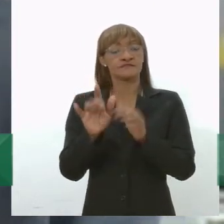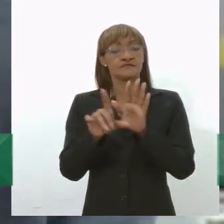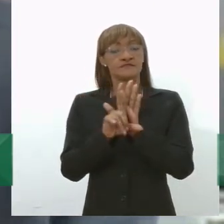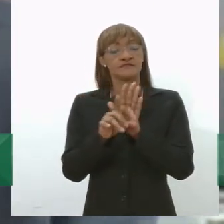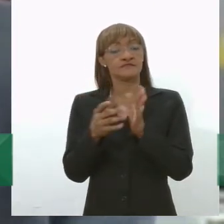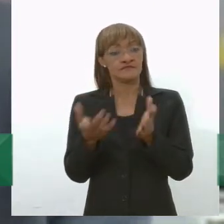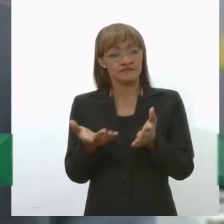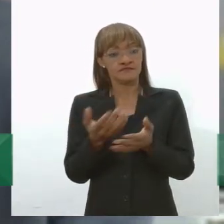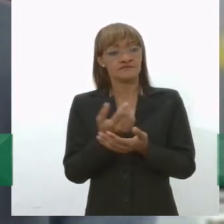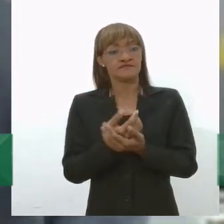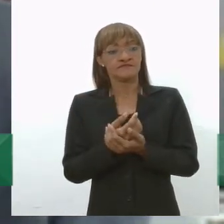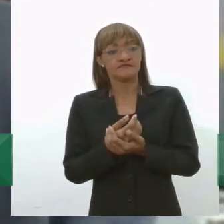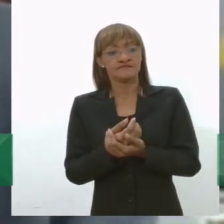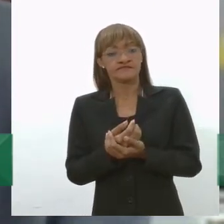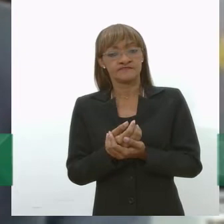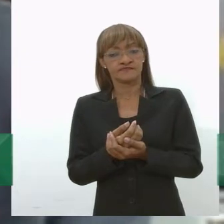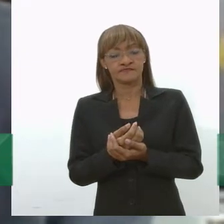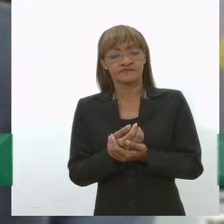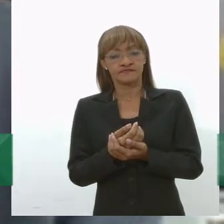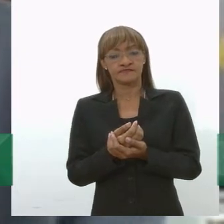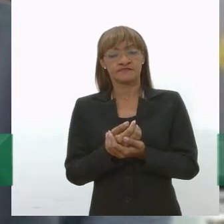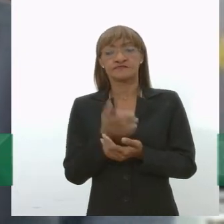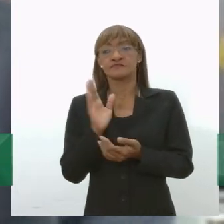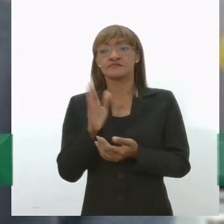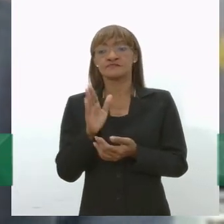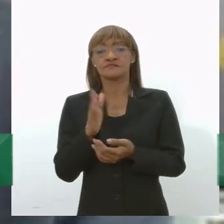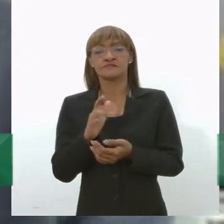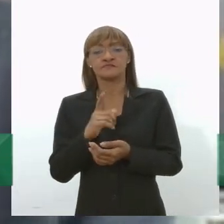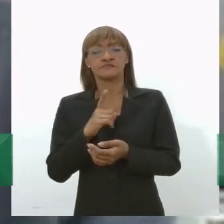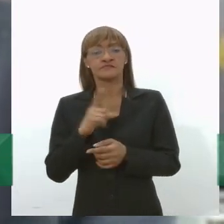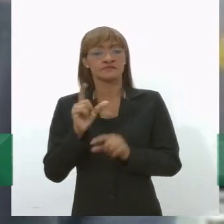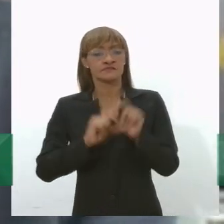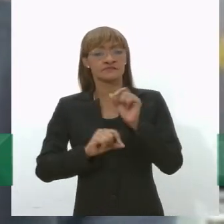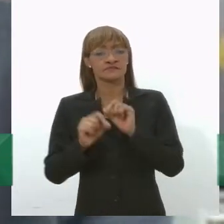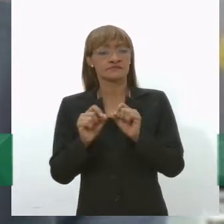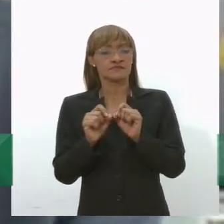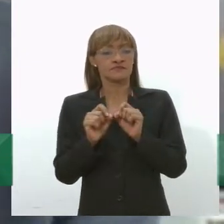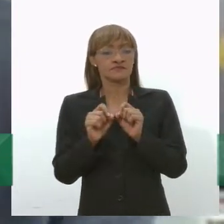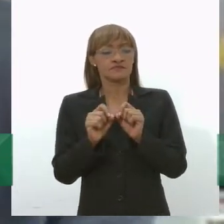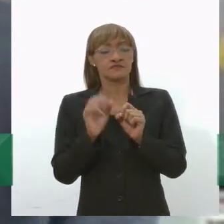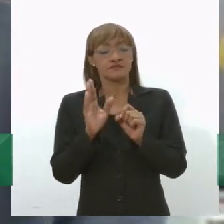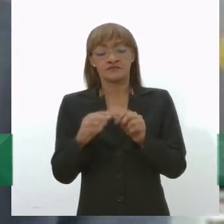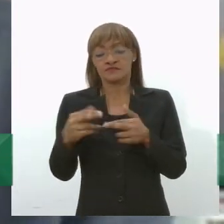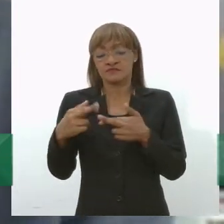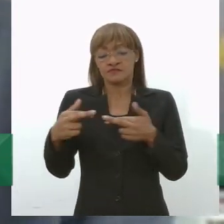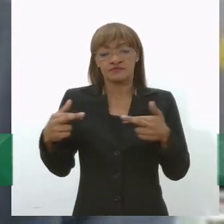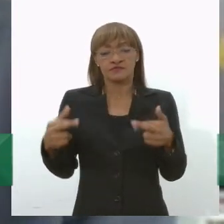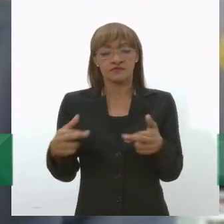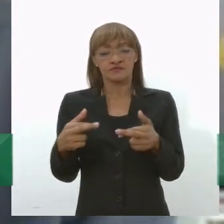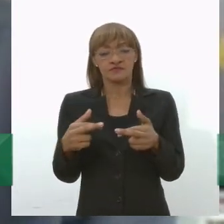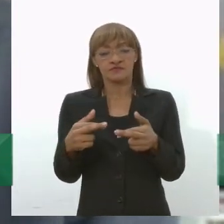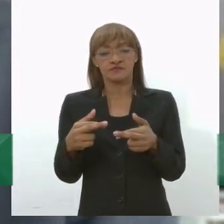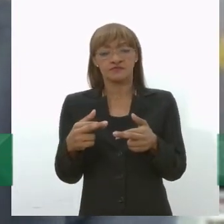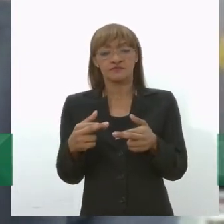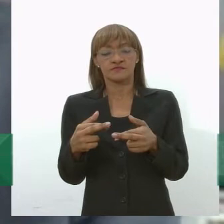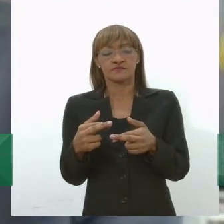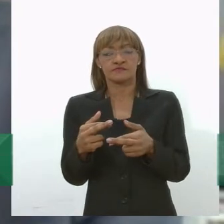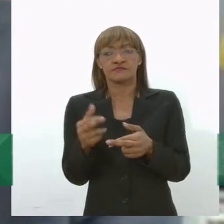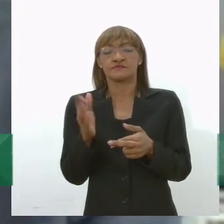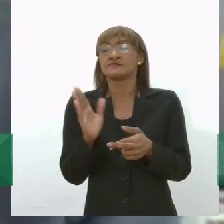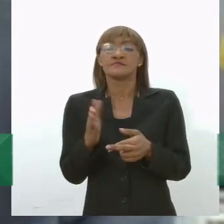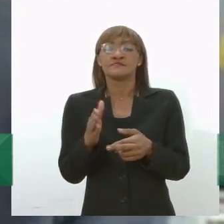existem na própria lei já existe esse dispositivo para reciclagem, né? Já é um item que foi colocado, né?